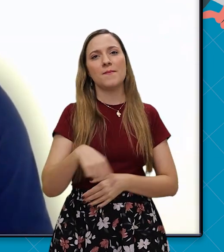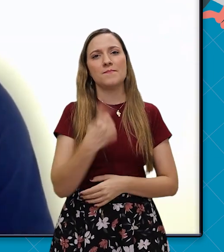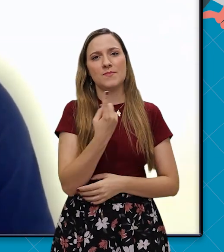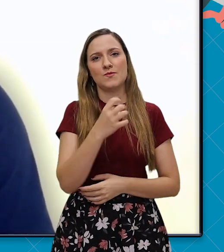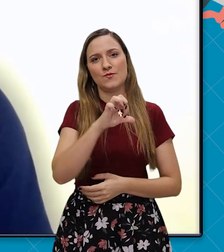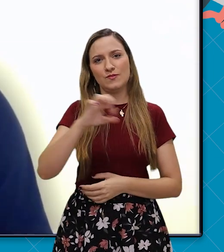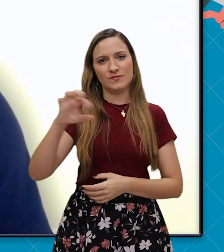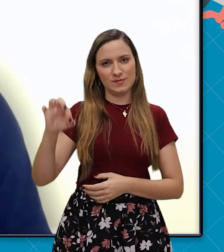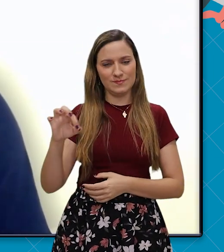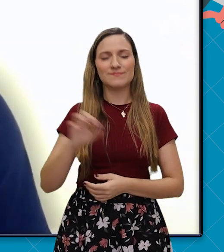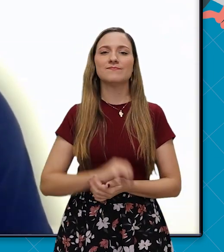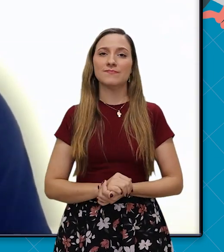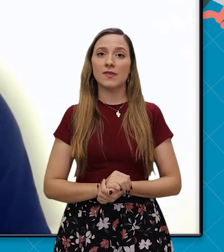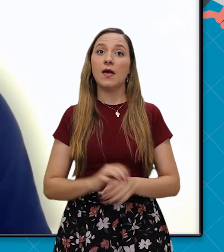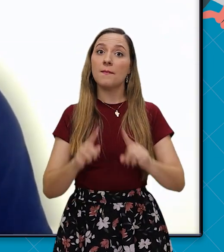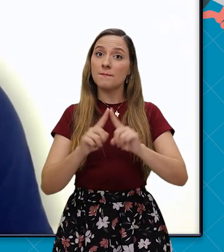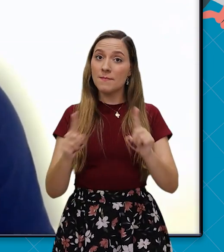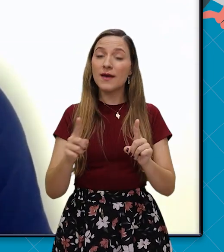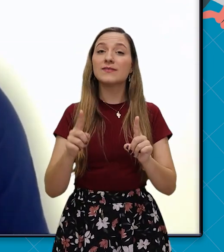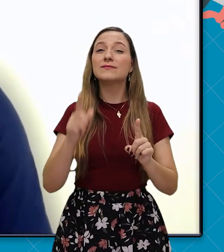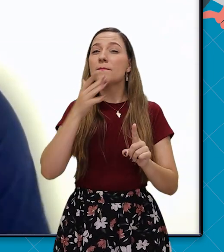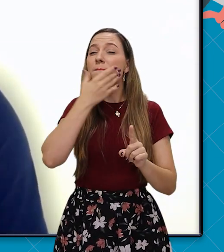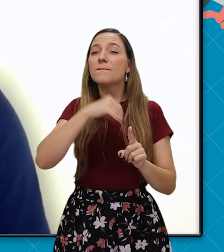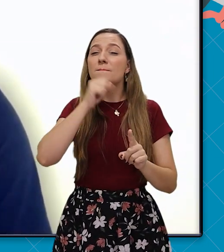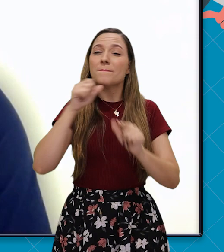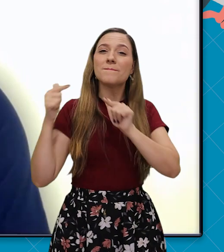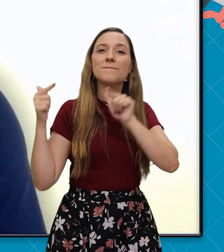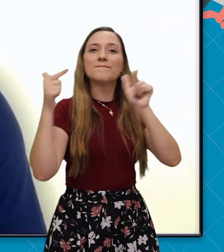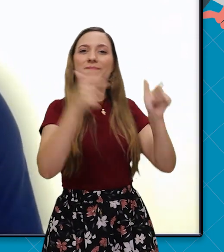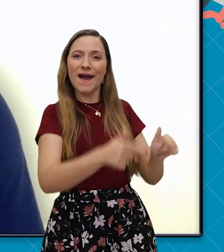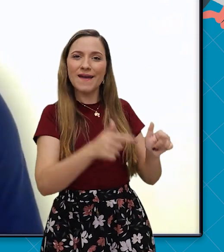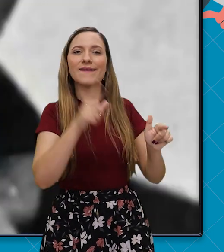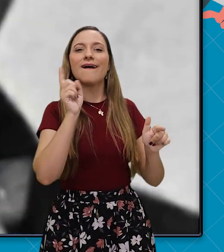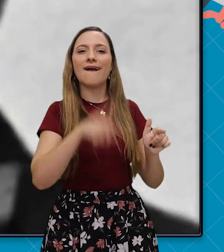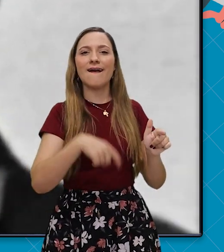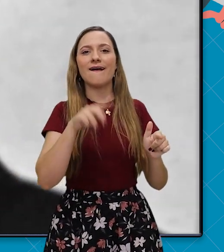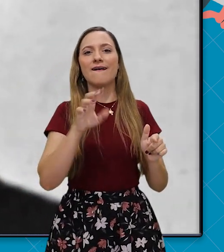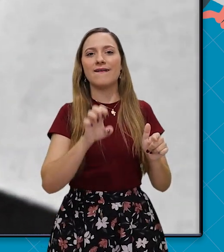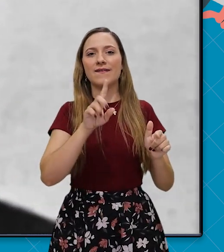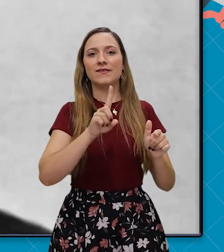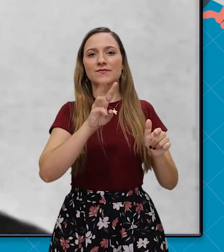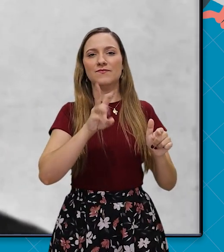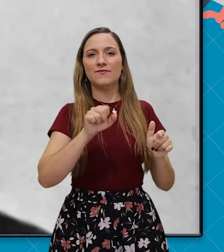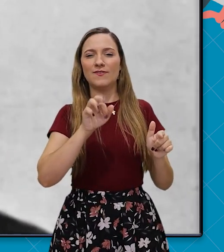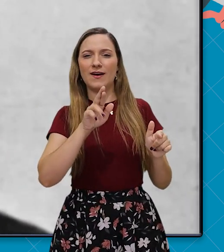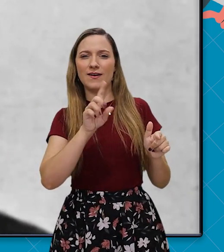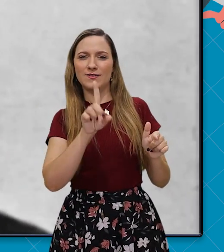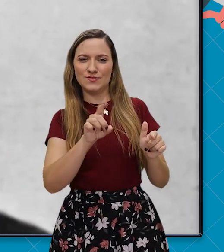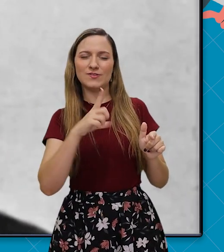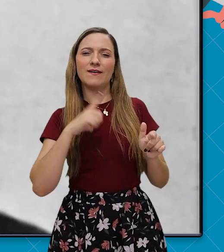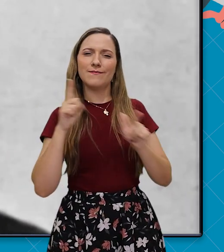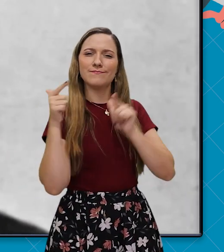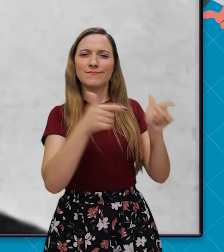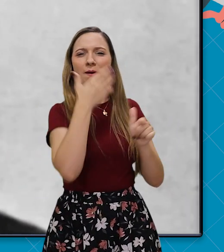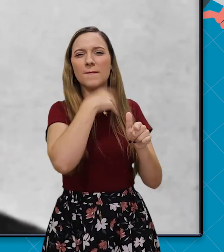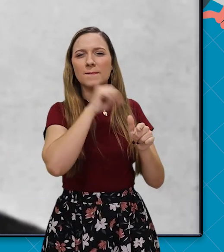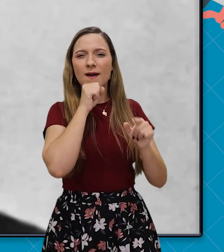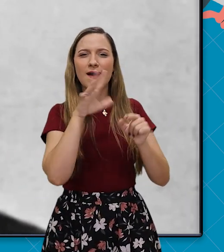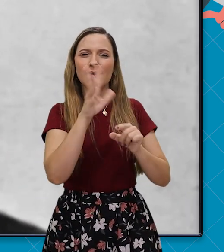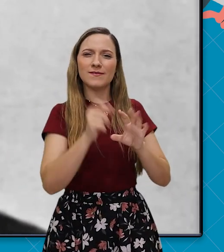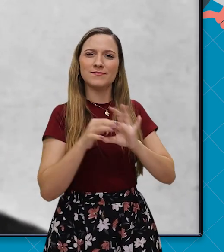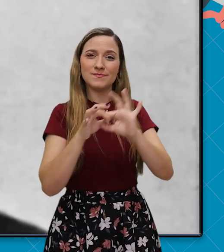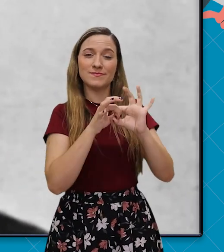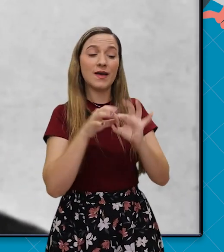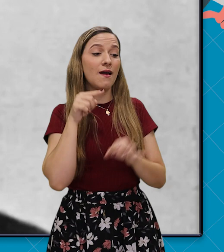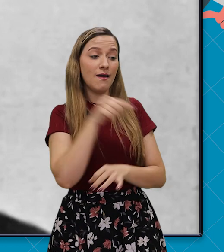ano 1900. Mas o pai do panafricanismo é Edward Blinder. Ele foi